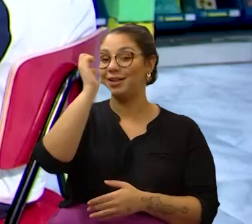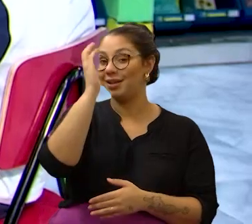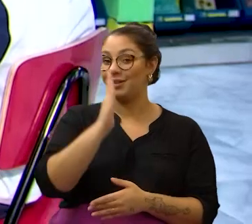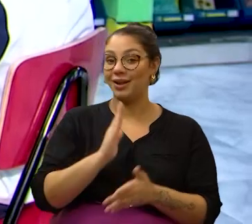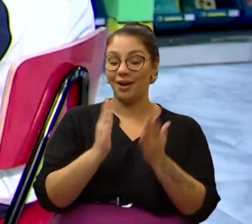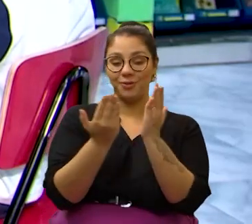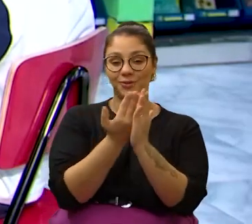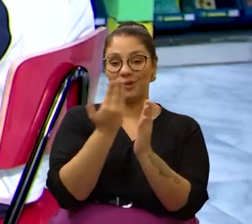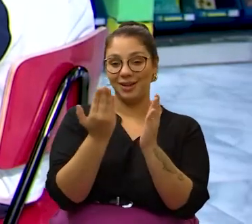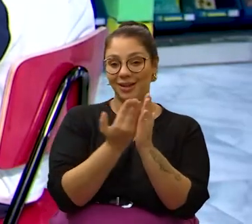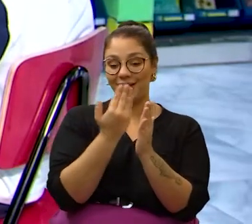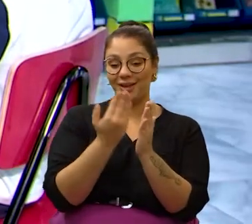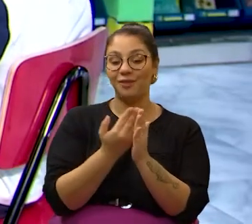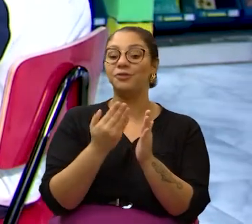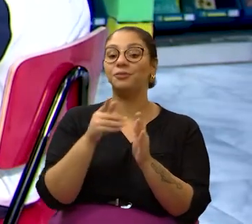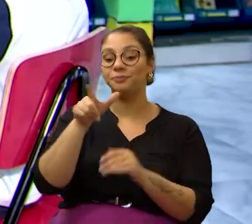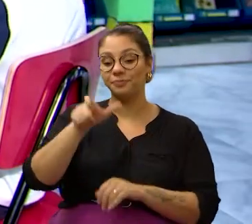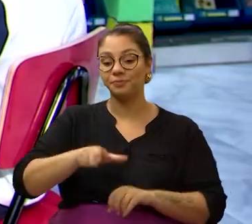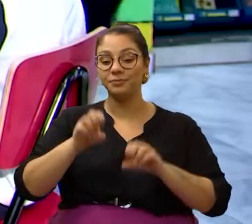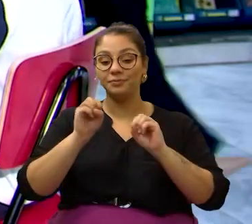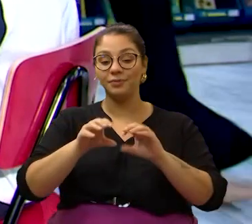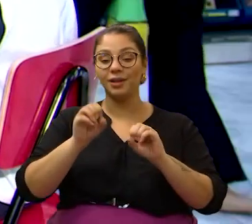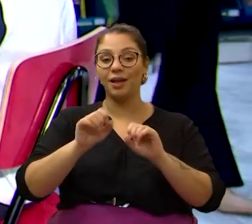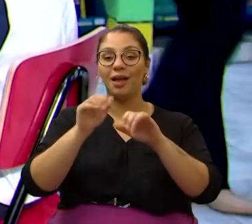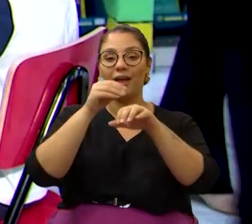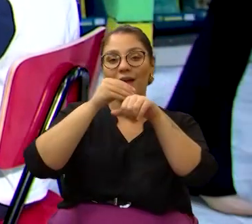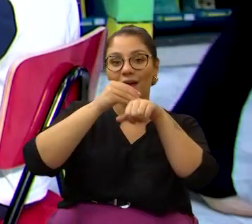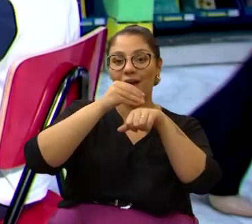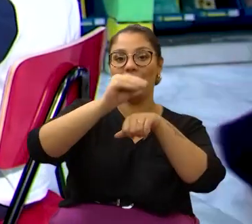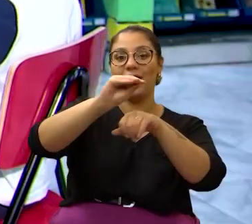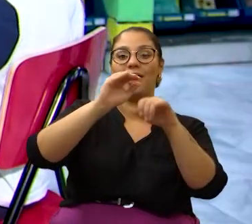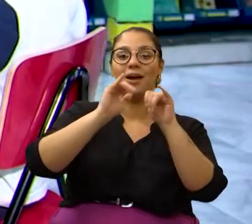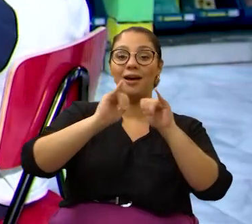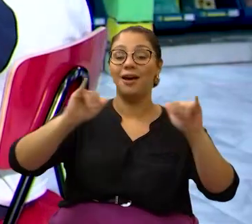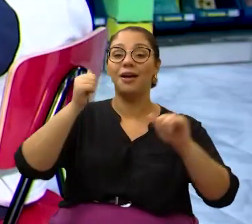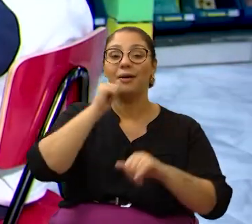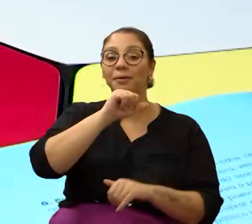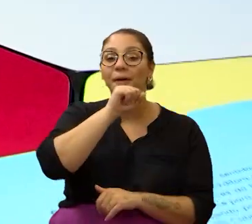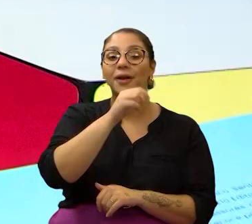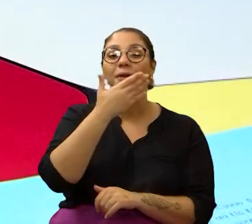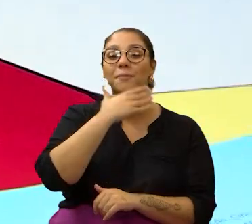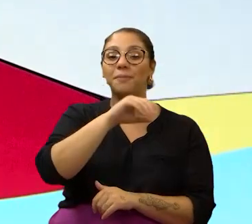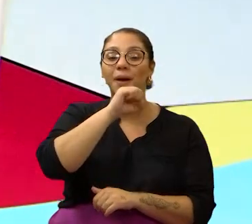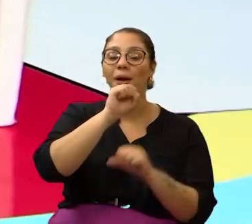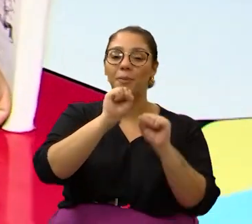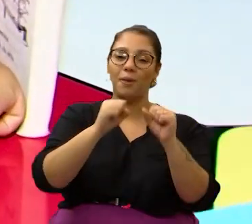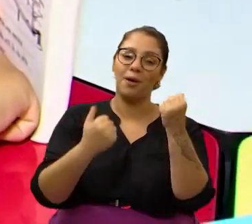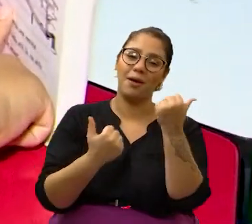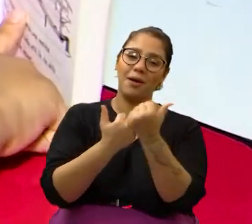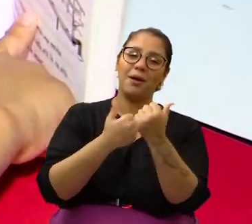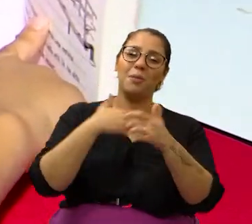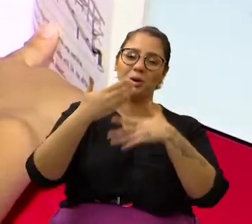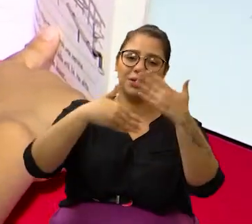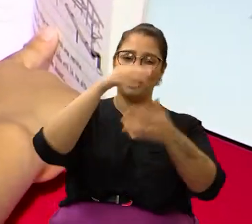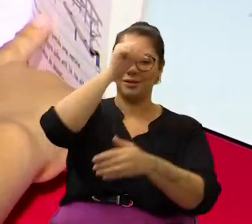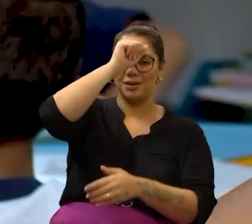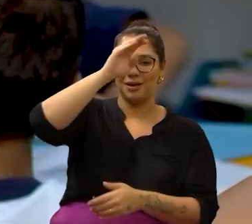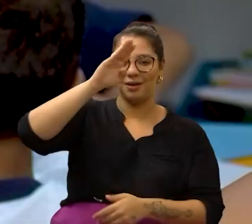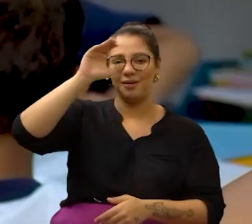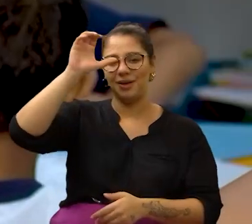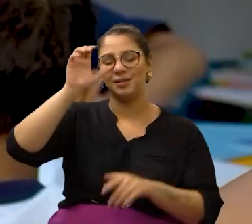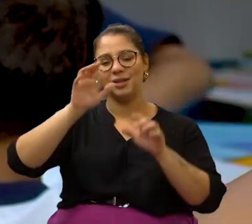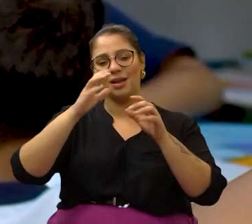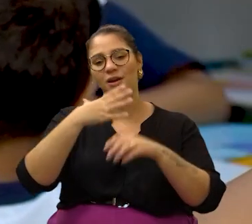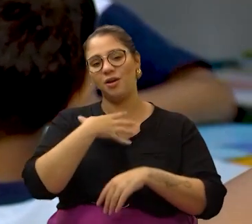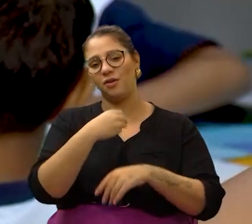Livro, a educadora deixa um recado para que os pais possam contribuir no processo de alfabetização de seus filhos.